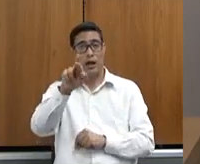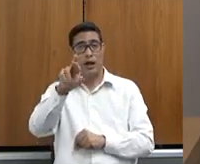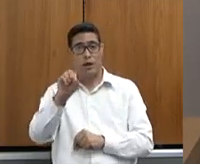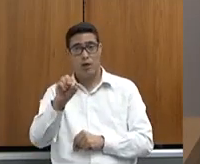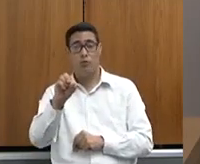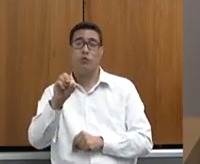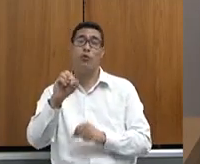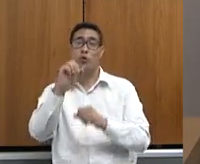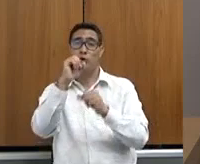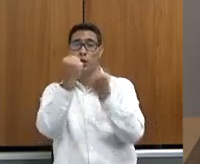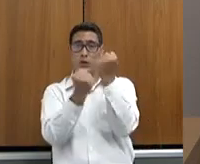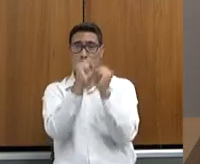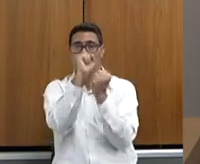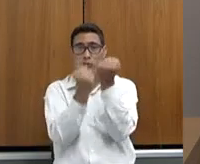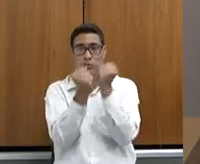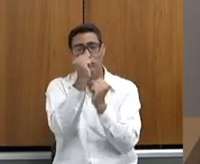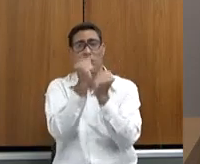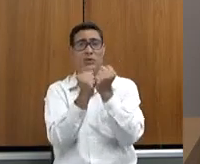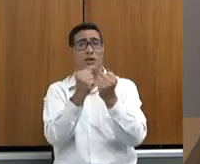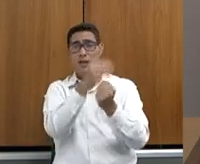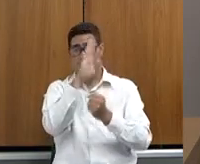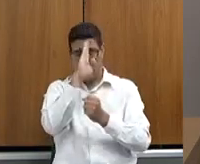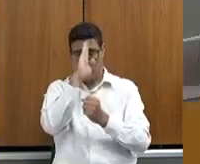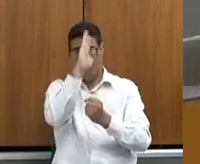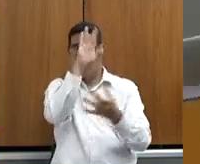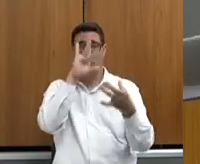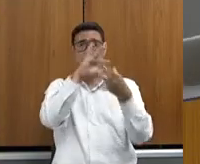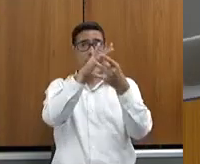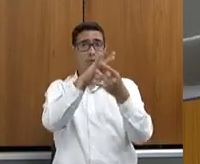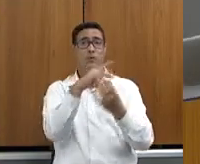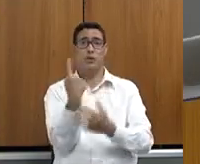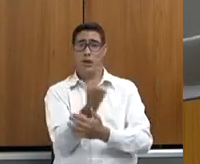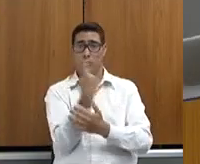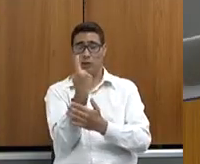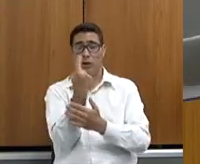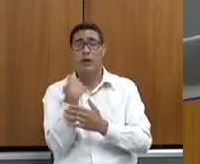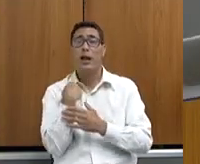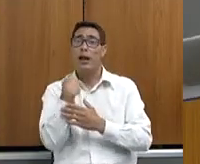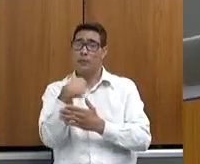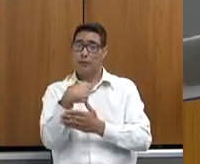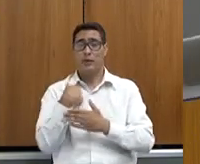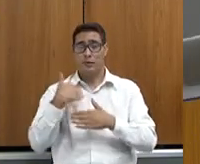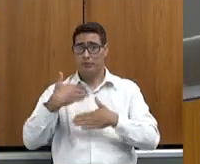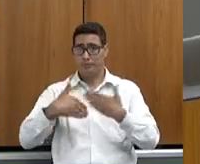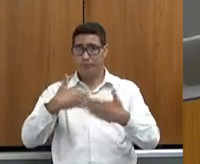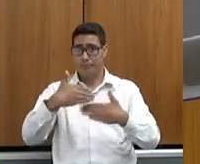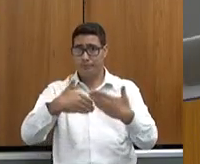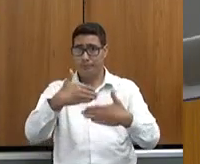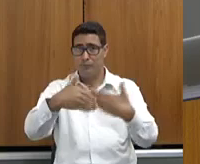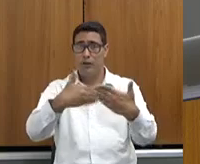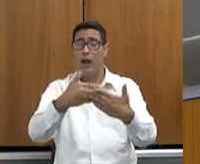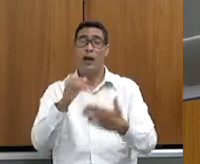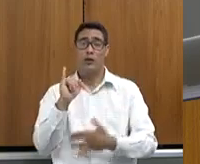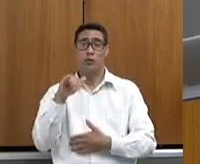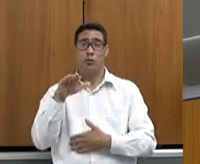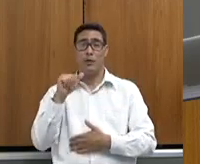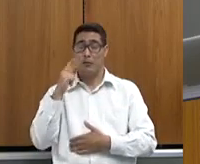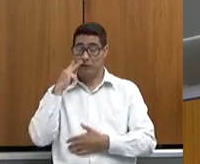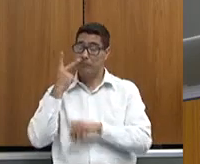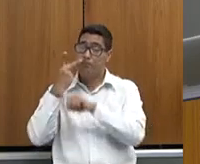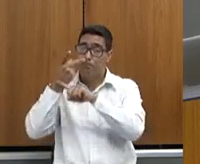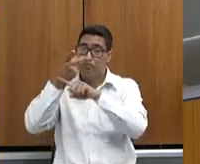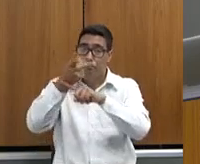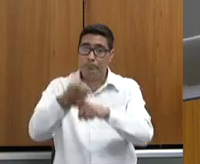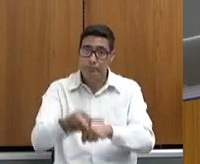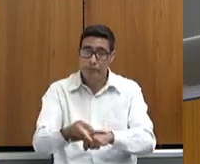onde a matéria é forte parceira nossa, ela vai, pavimenta o caminho e depois o IMA chega para poder registrar. Dali para frente,